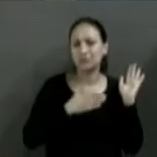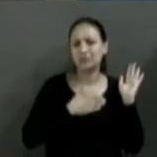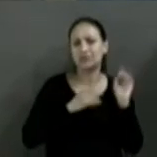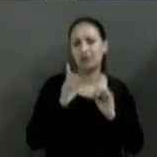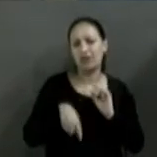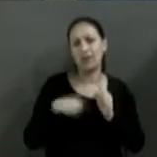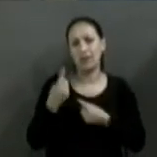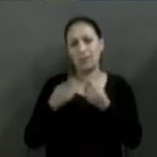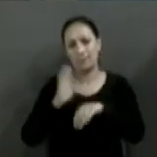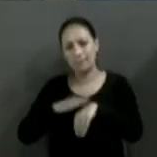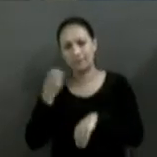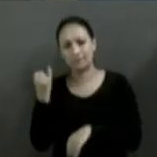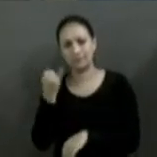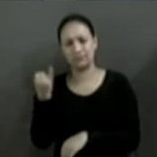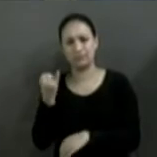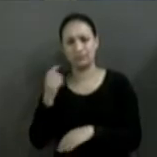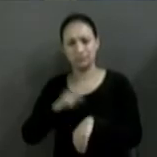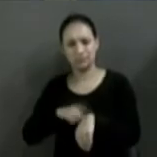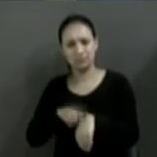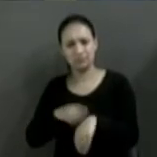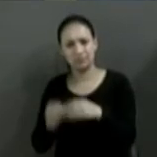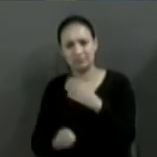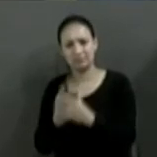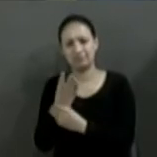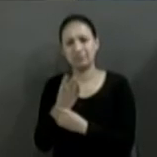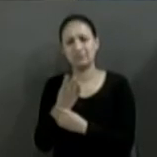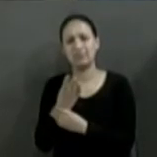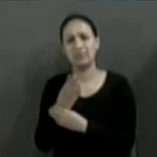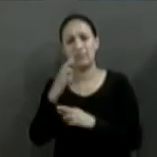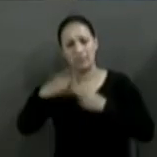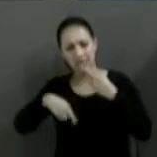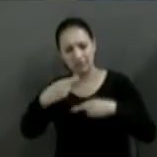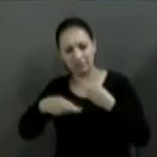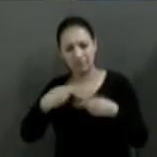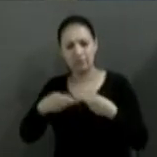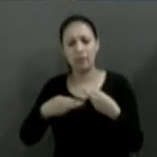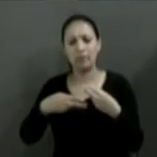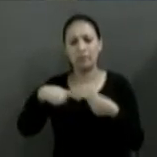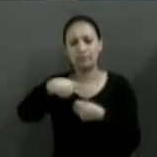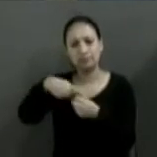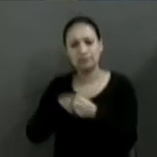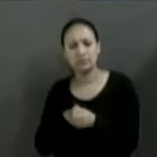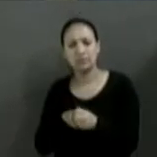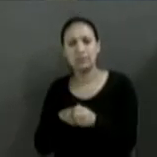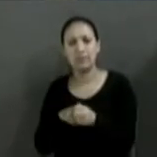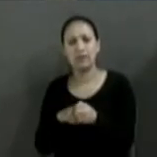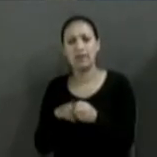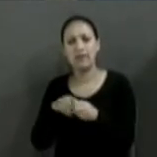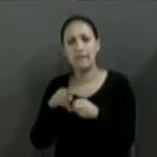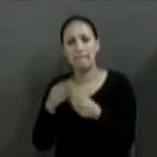das questões mais importantes do atual momento de criar uma reforma urbana para incluir a todos.